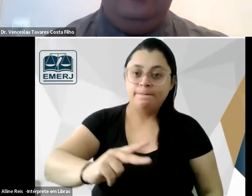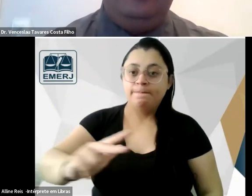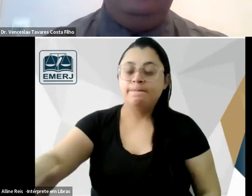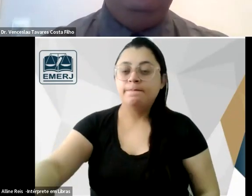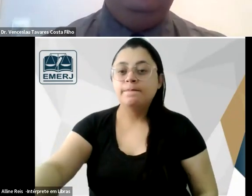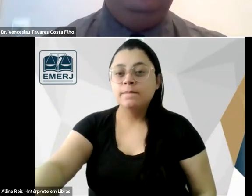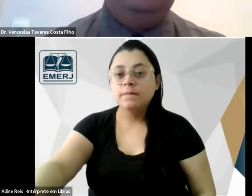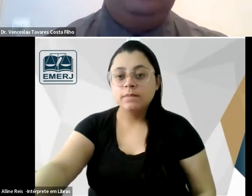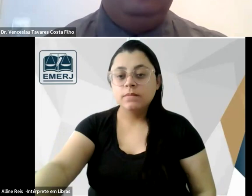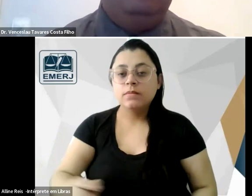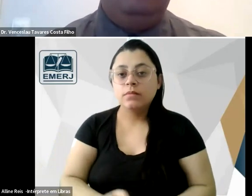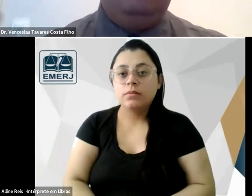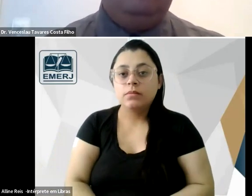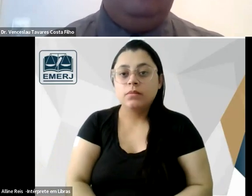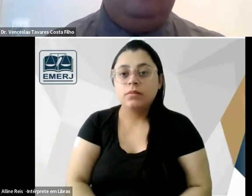e que um dos